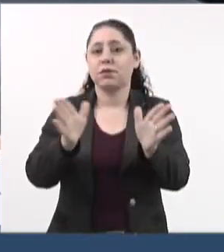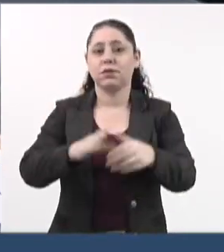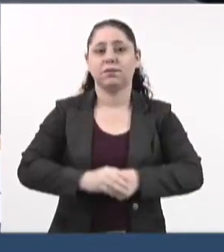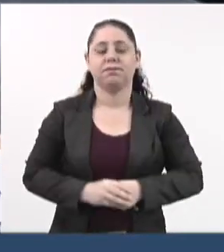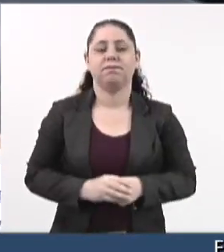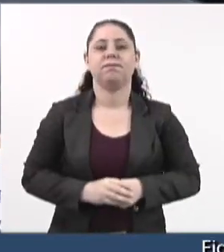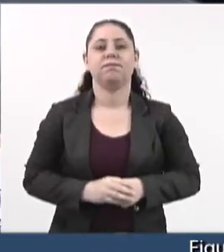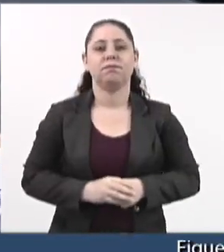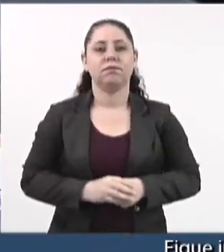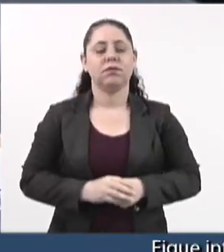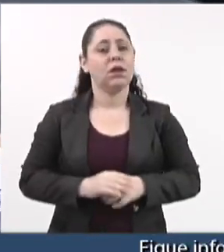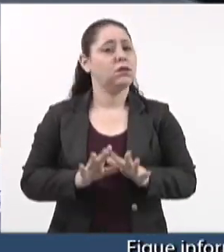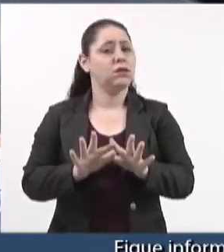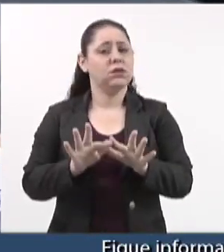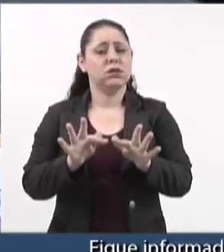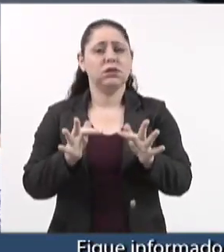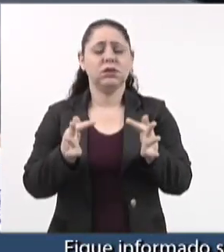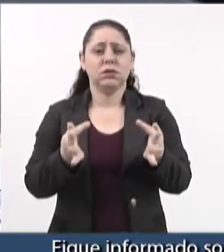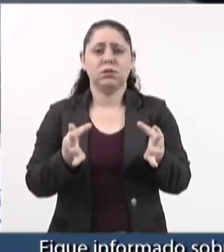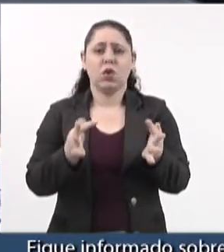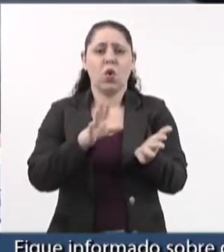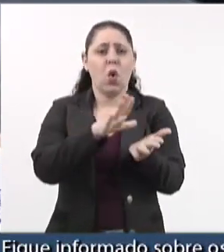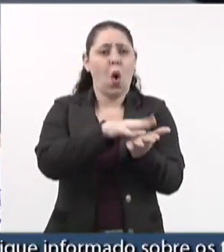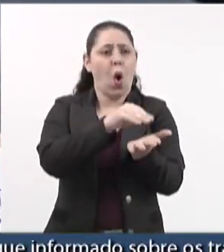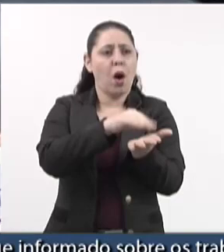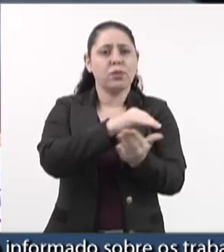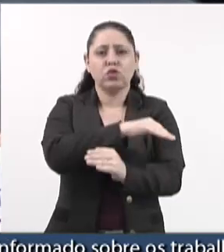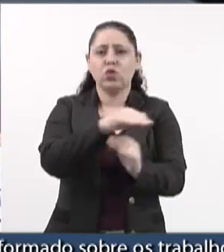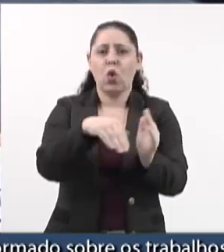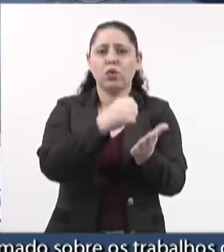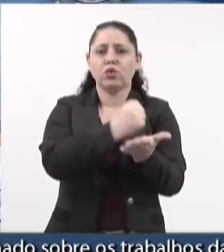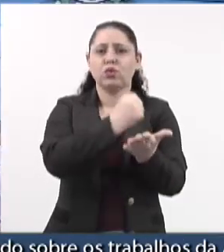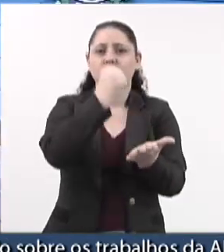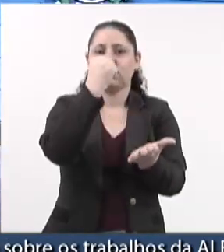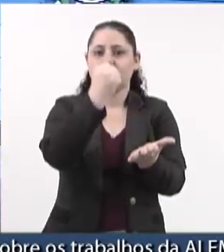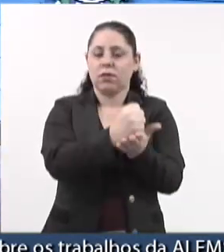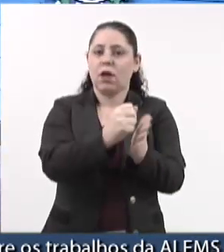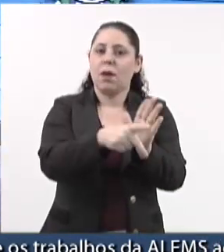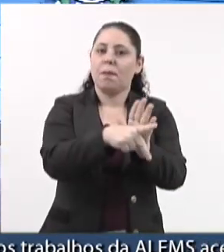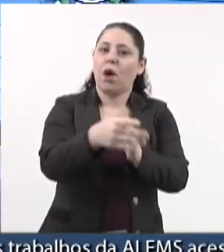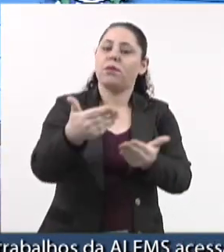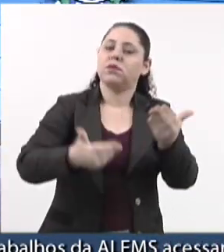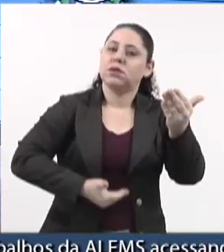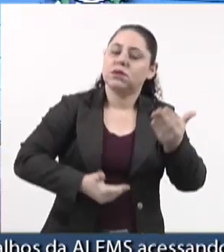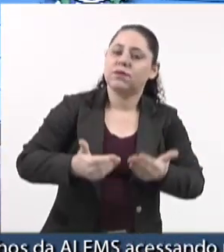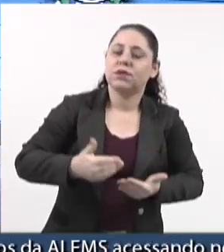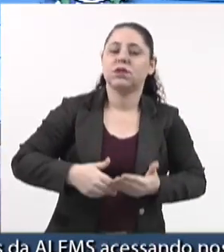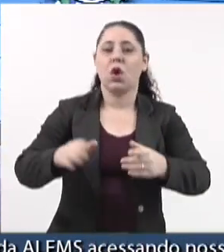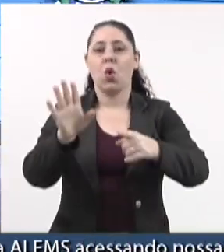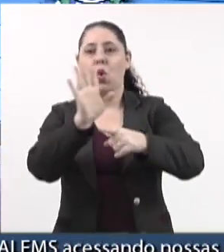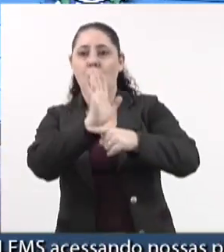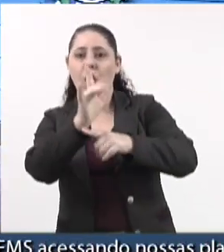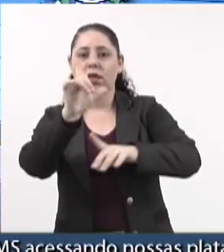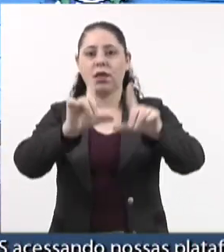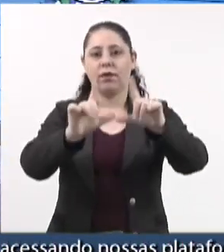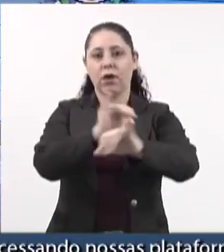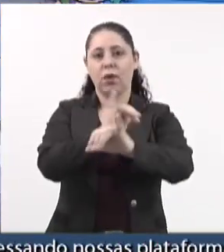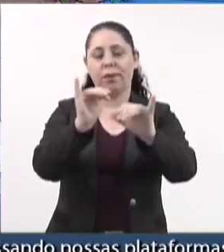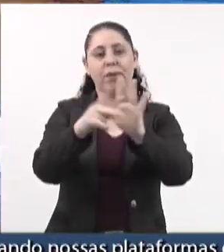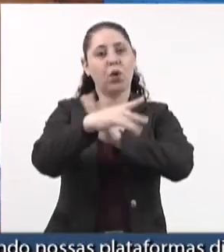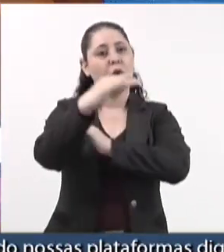simples, cópia de todos os contratos de prestação de serviços publicitários e os aditivos,